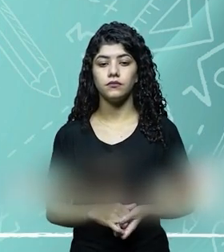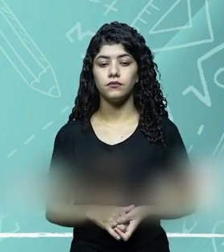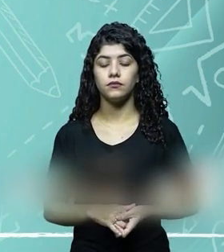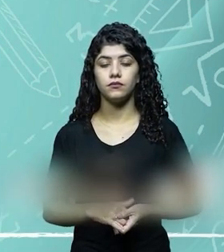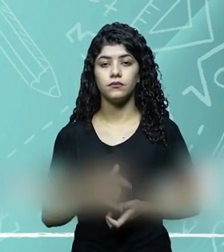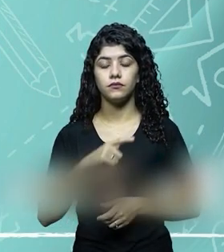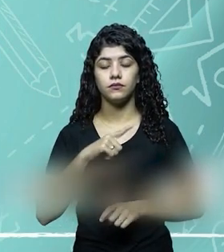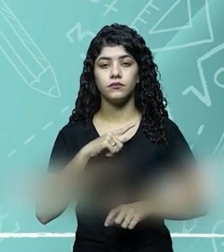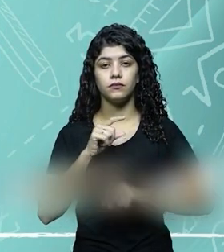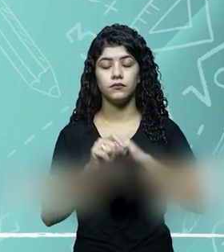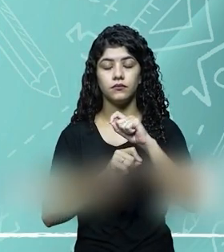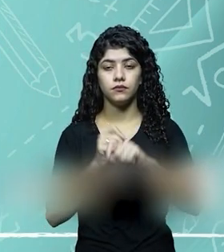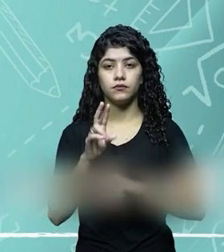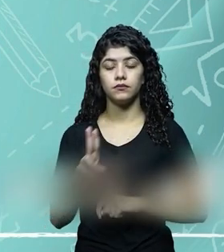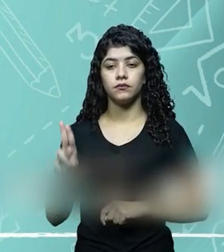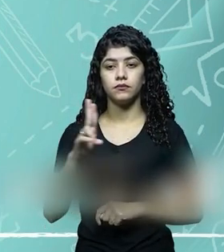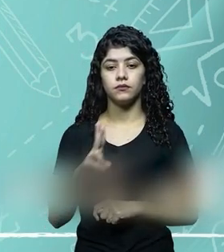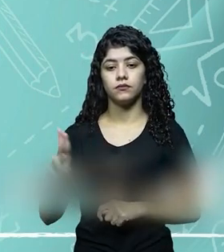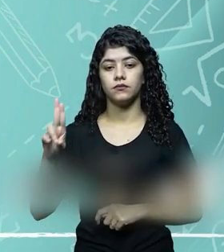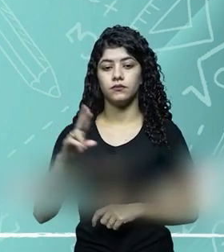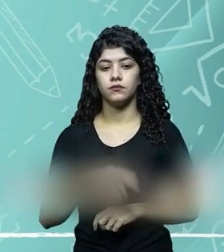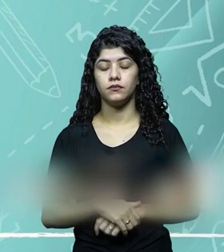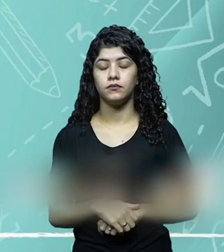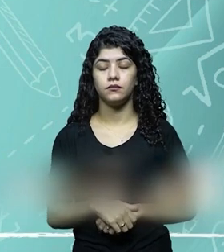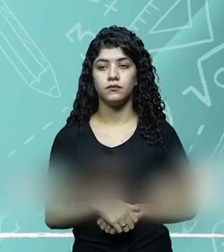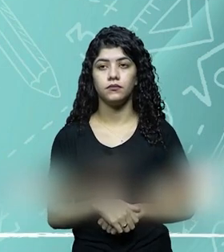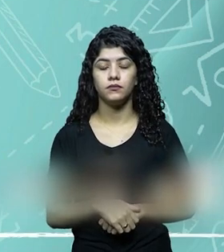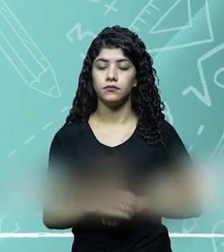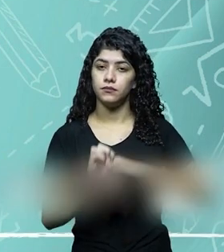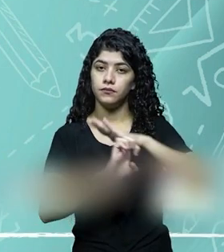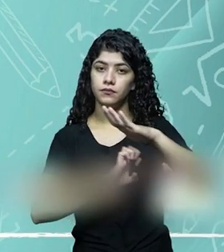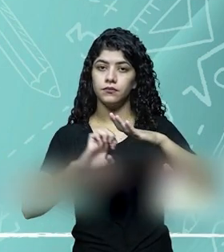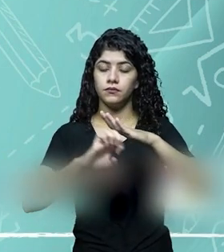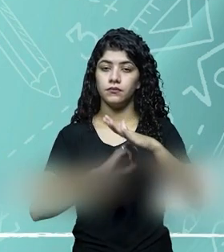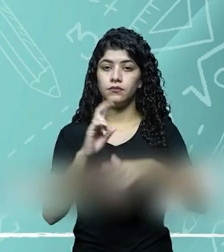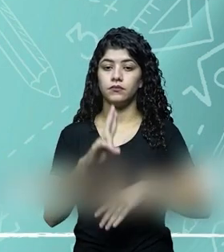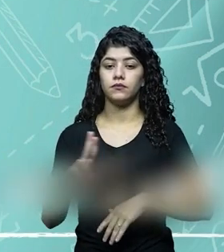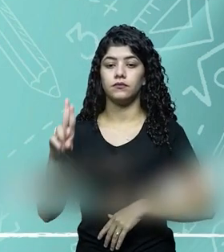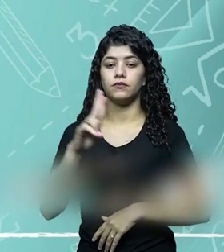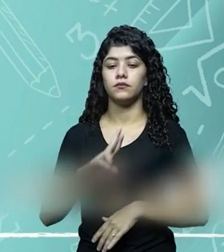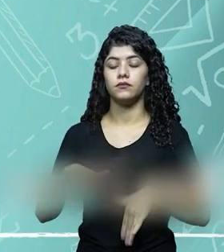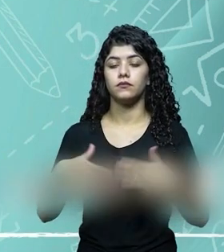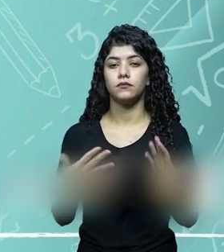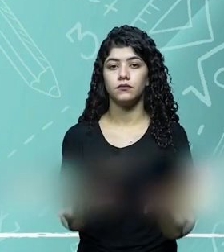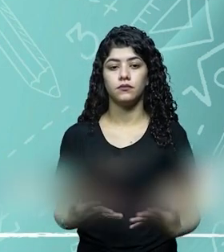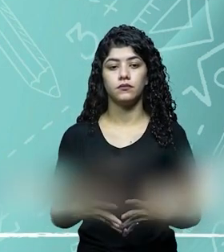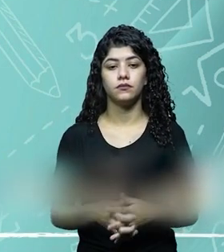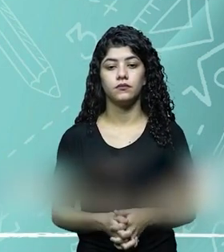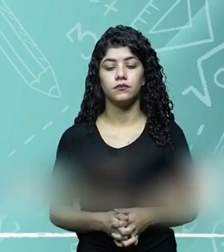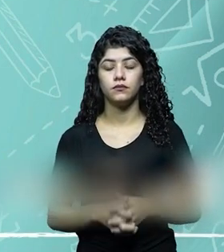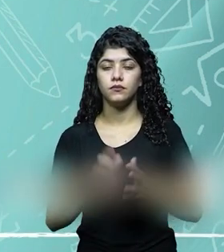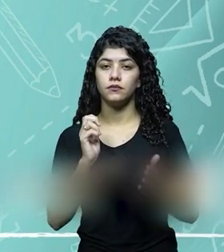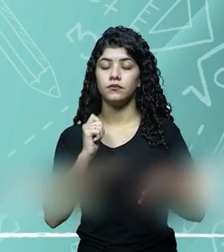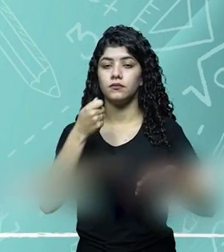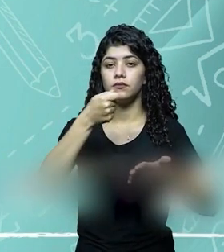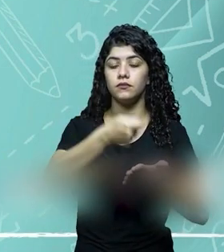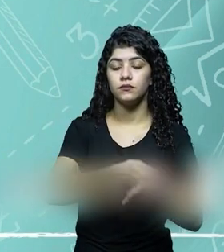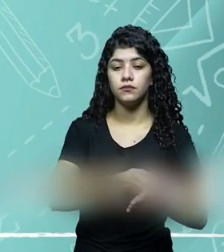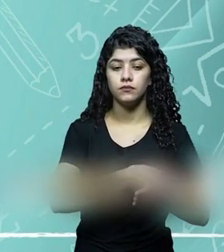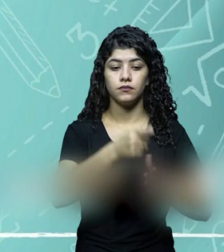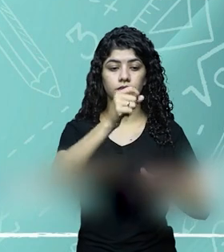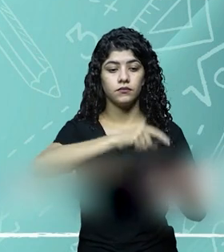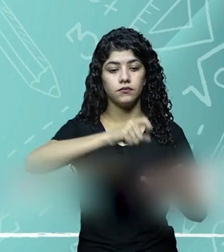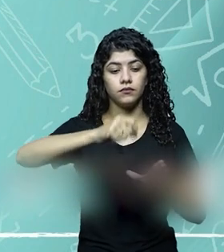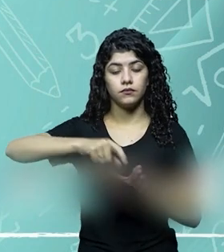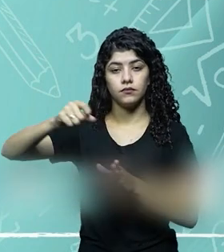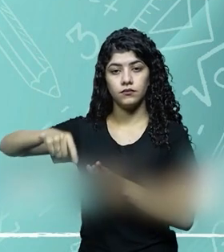realizou os seguintes gastos à vista, a empresa realizou os seguintes gastos à vista, compra de mudas para plantio,